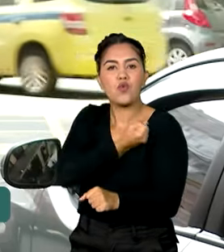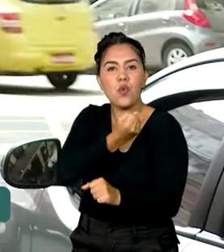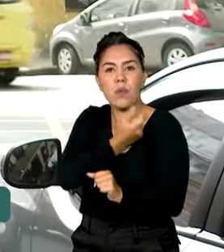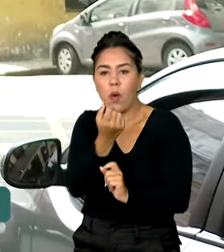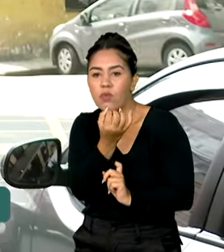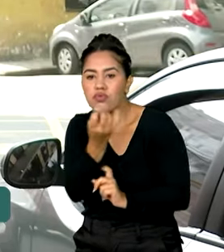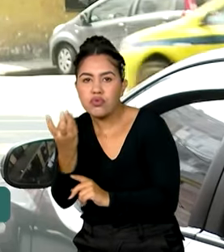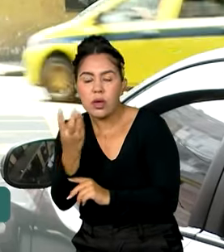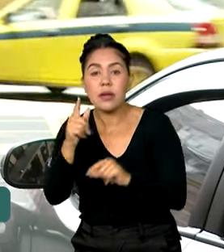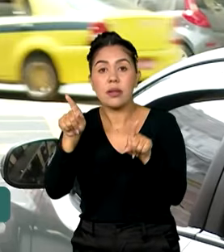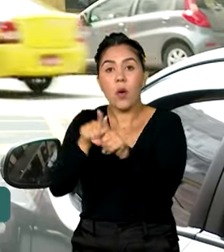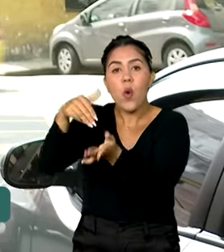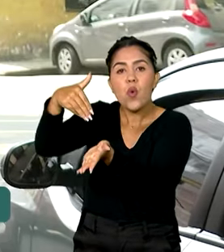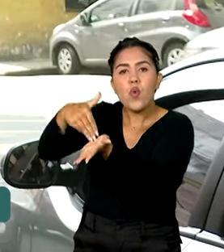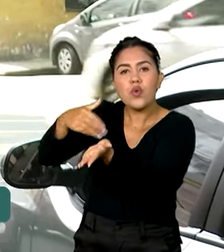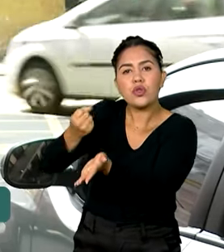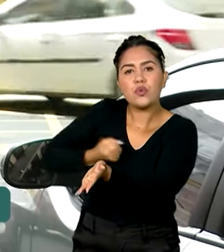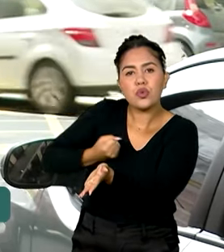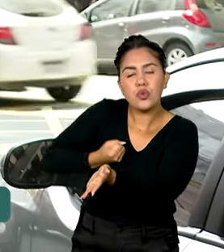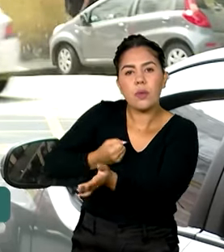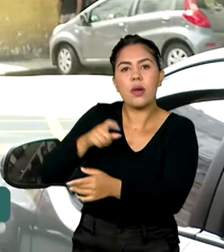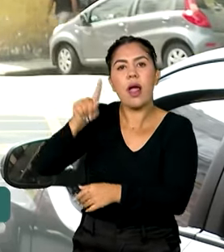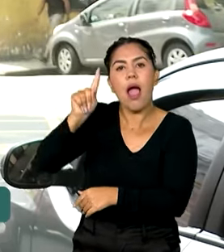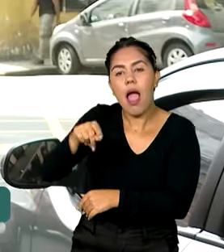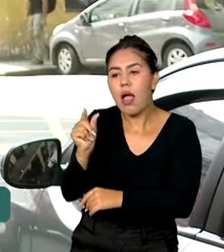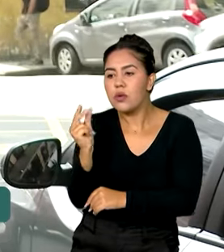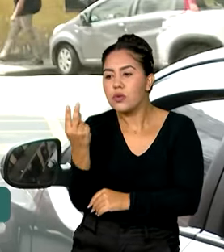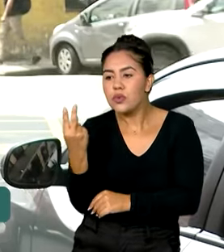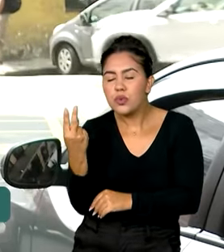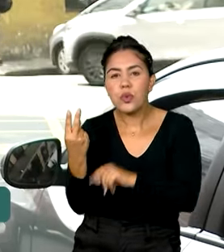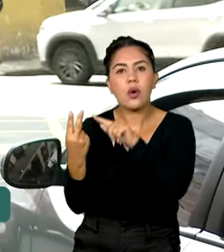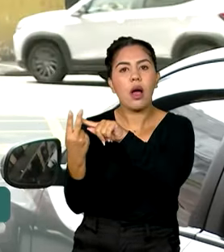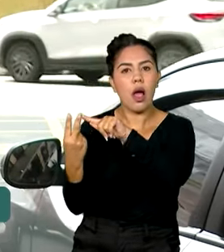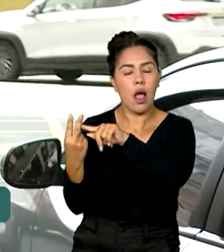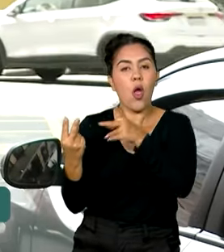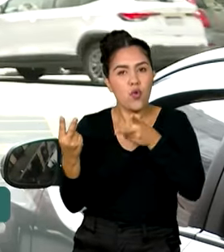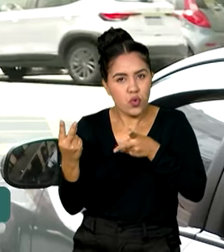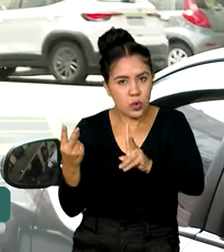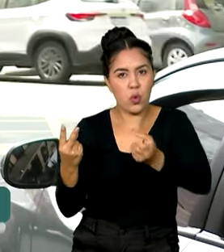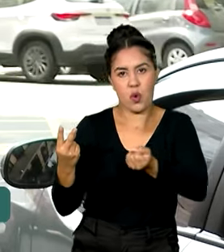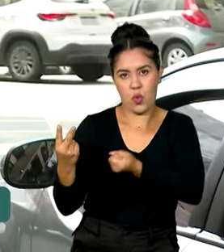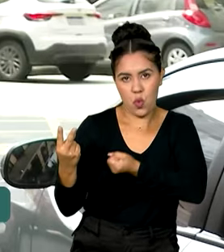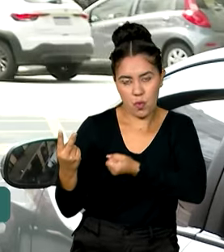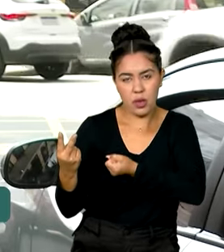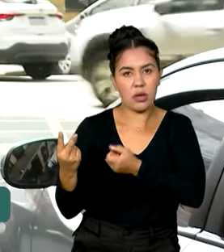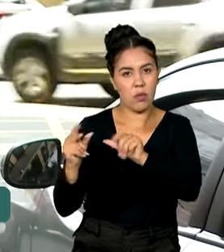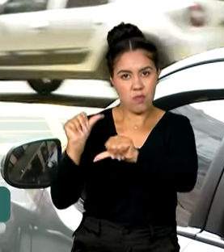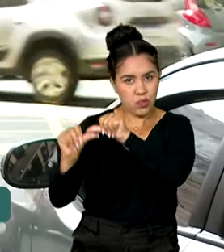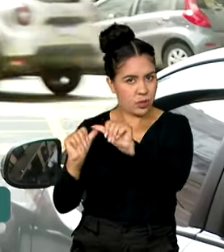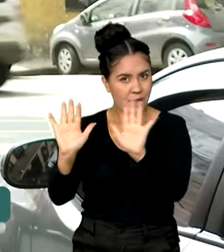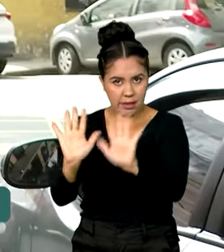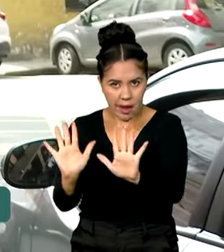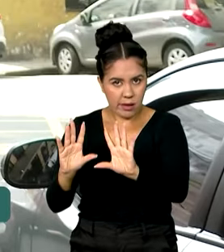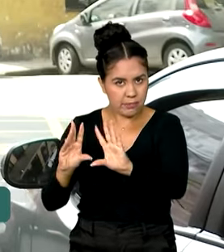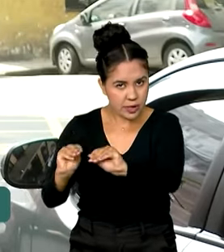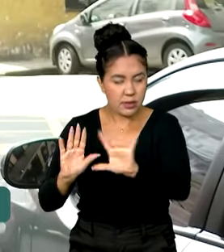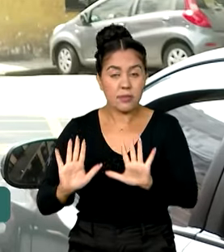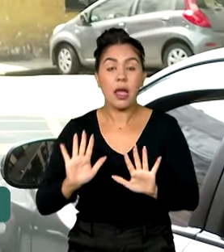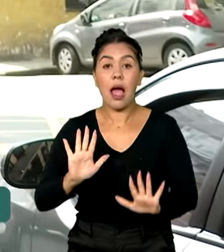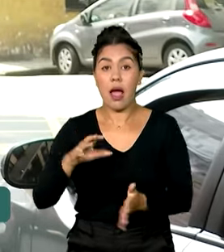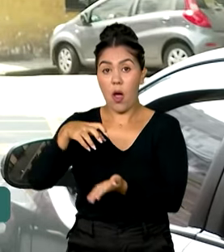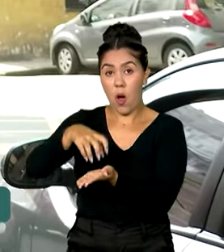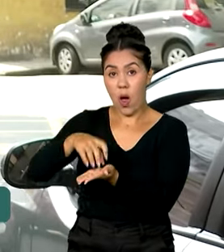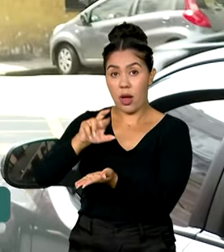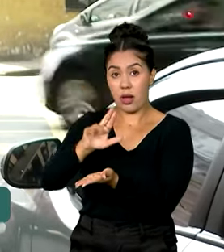últimos dígitos ali são aqueles dígitos verificadores, esses continuam sendo numéricos sem sofrer alteração. A Receita Federal